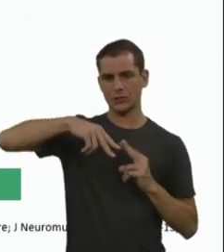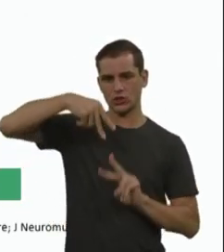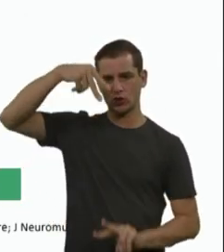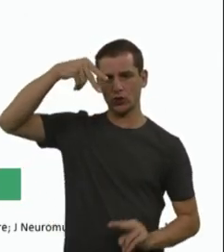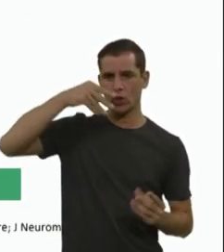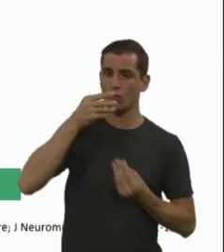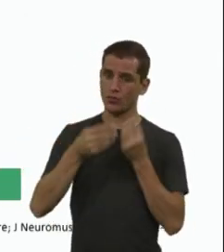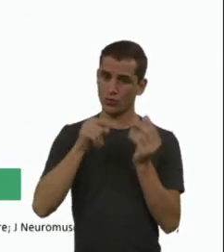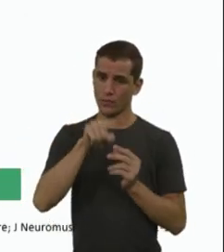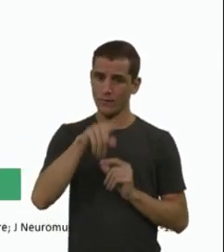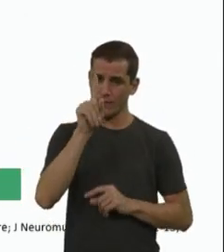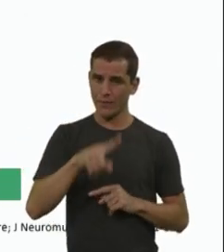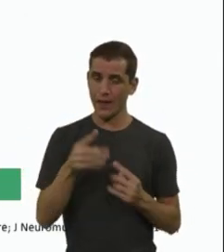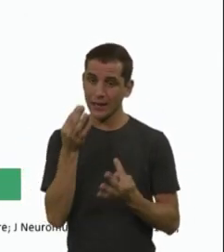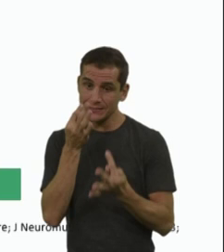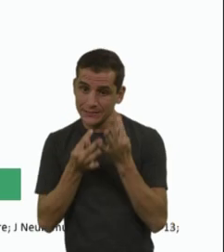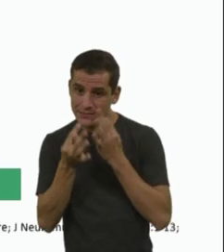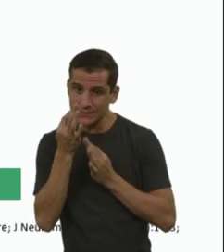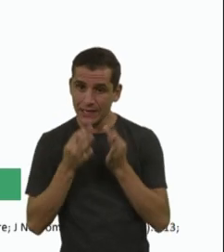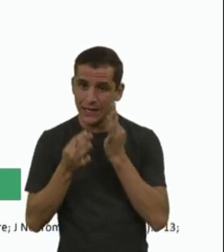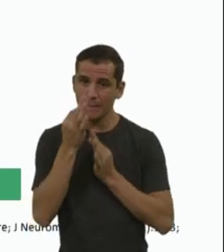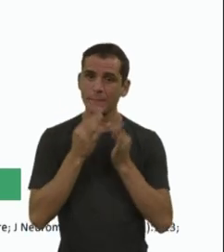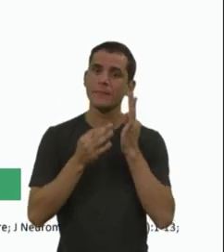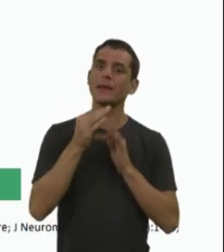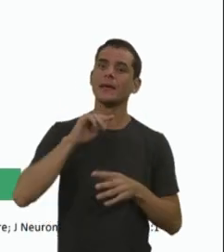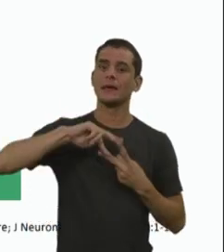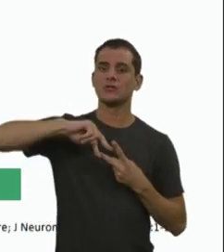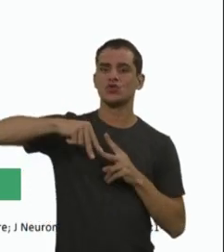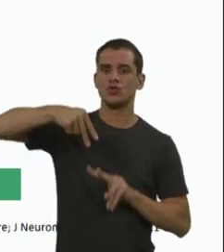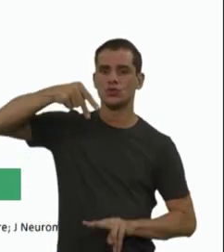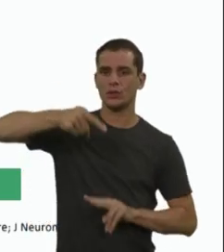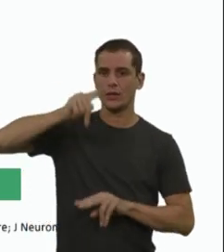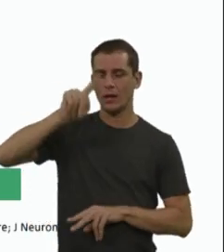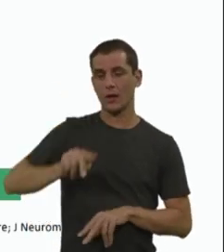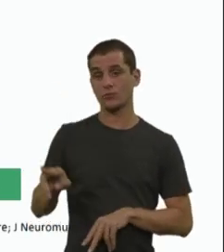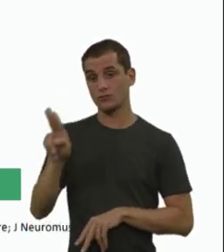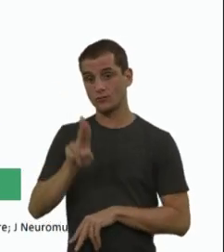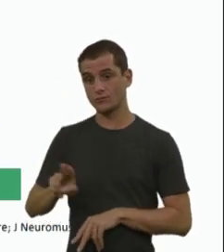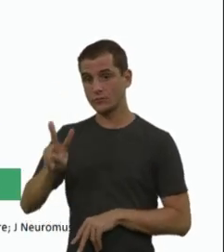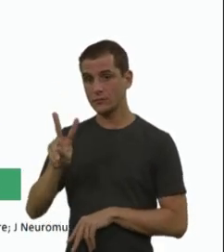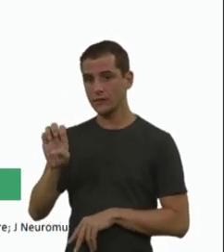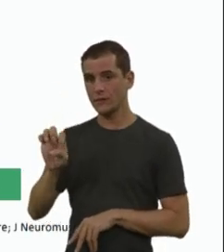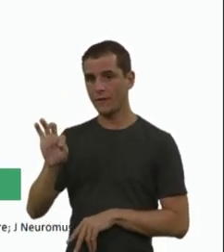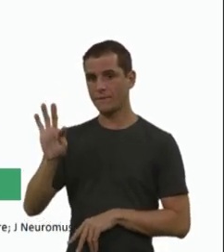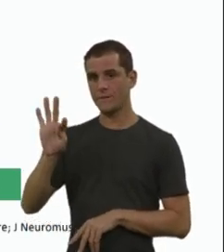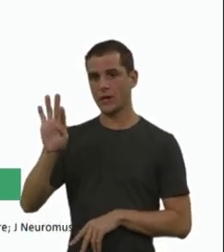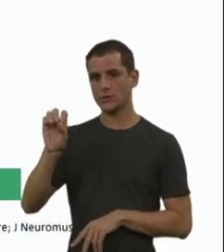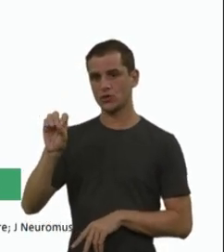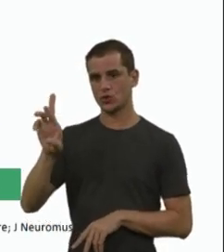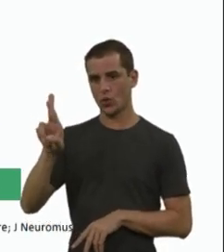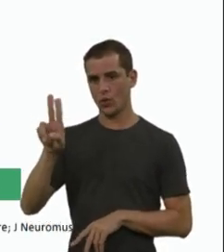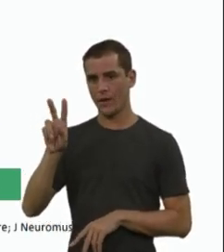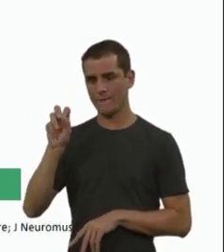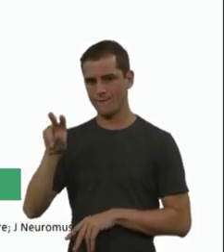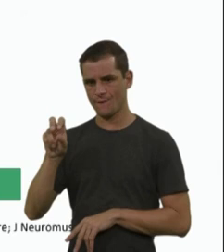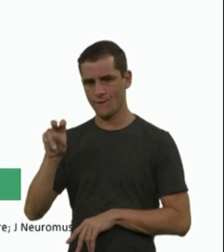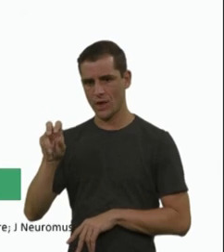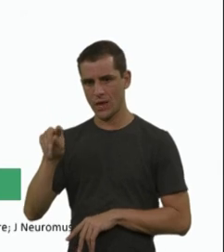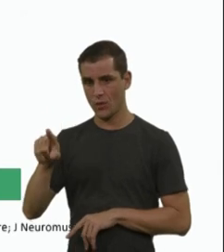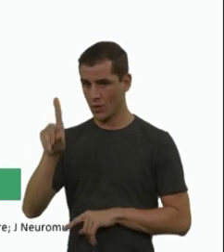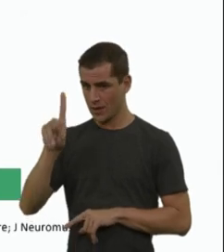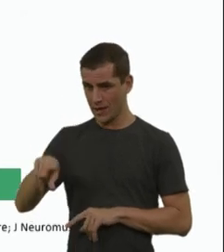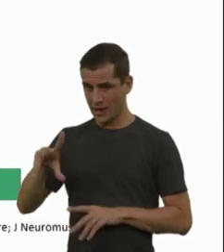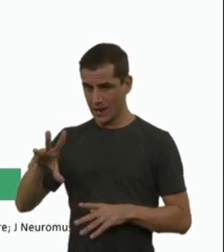a terapia gênica. Então, a terapia gênica ela vai usar um vetor viral, a AV9, que é um vírus que não infecta o ser humano,